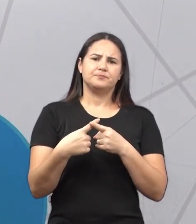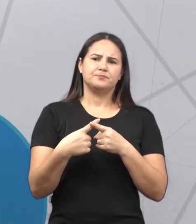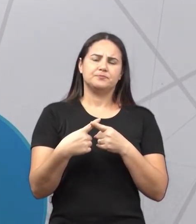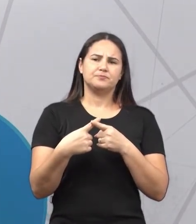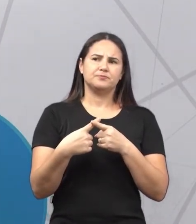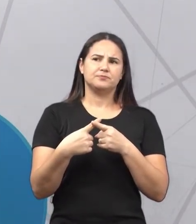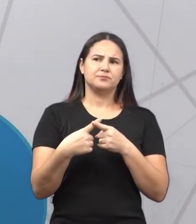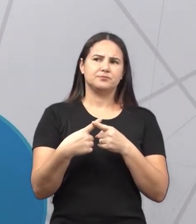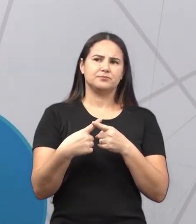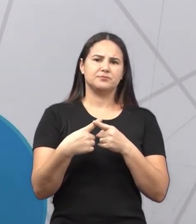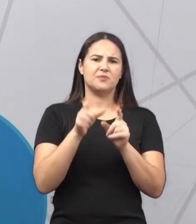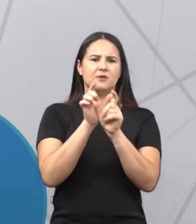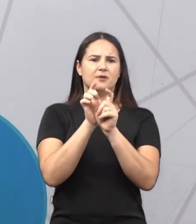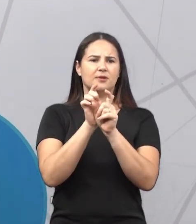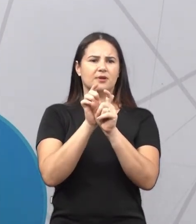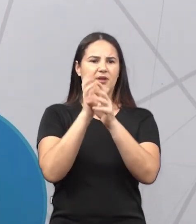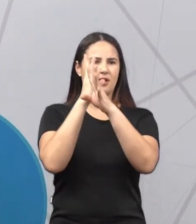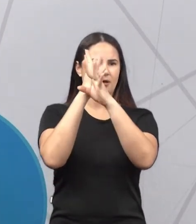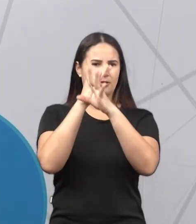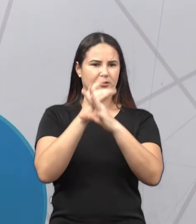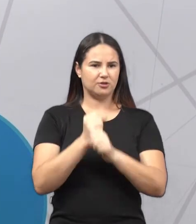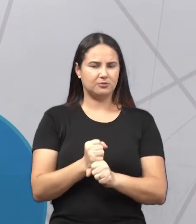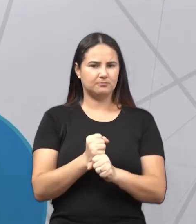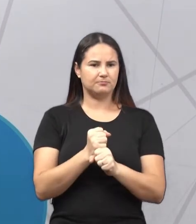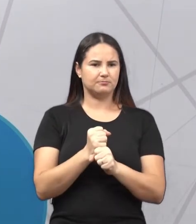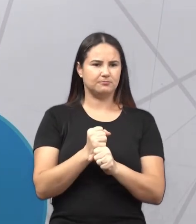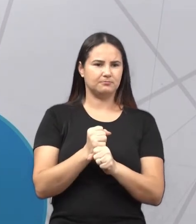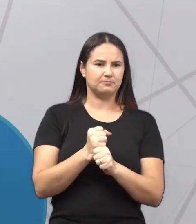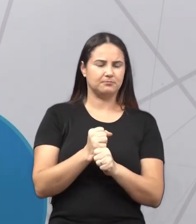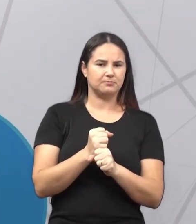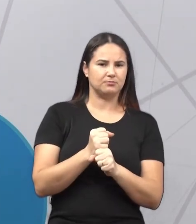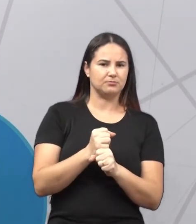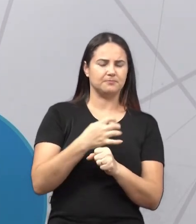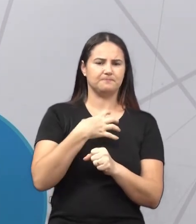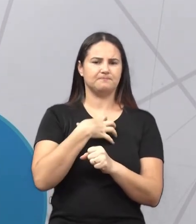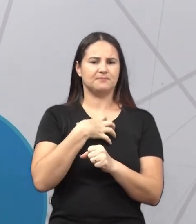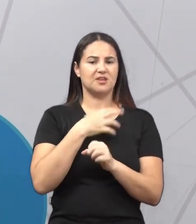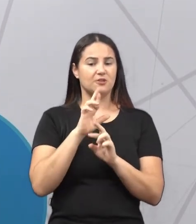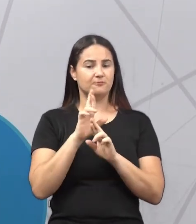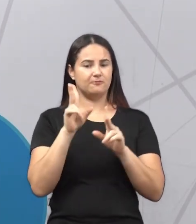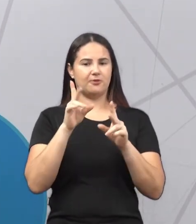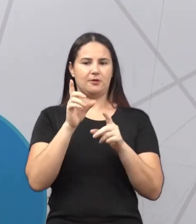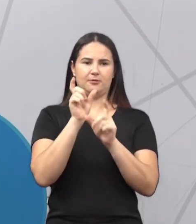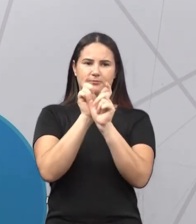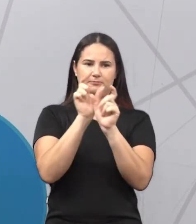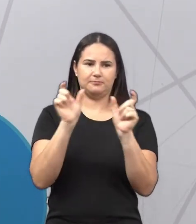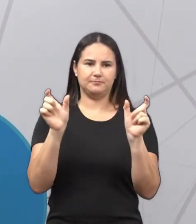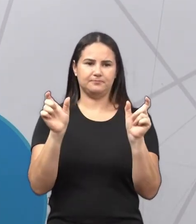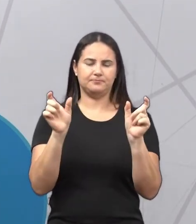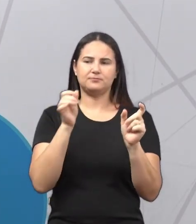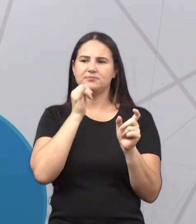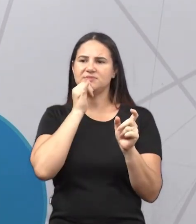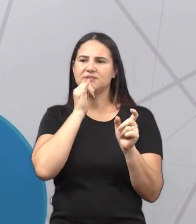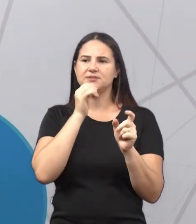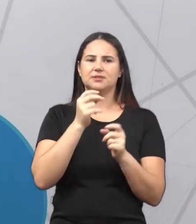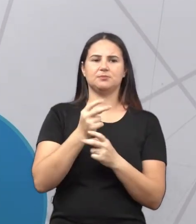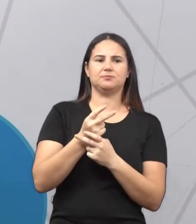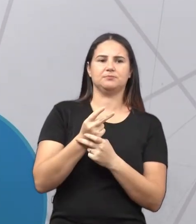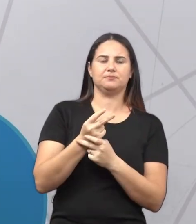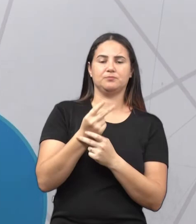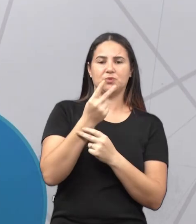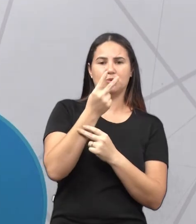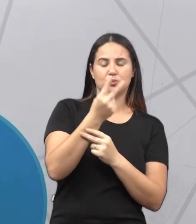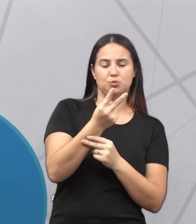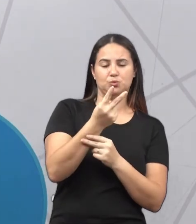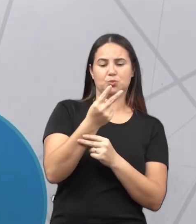aritmética é um caso particular? Porque você está vendo o dobro de três. Então, o particular seria o quê ali? O dois e o três.